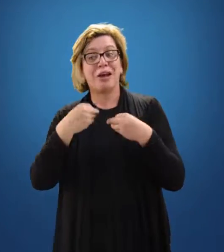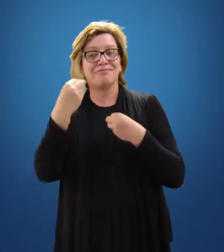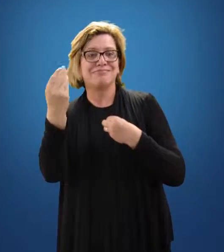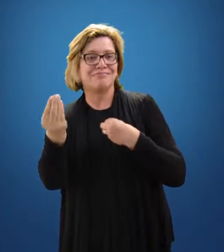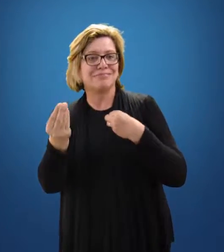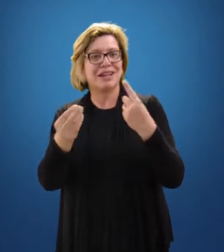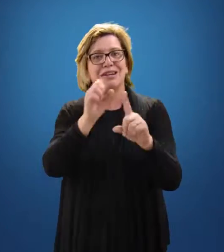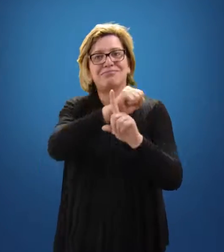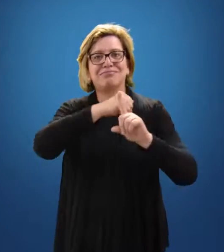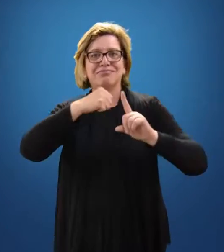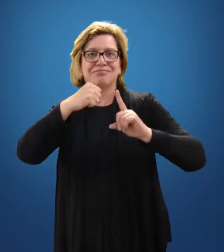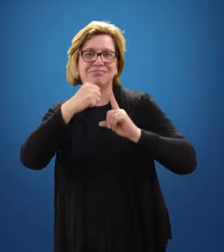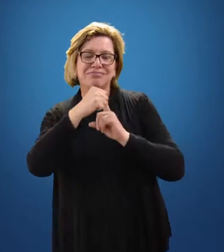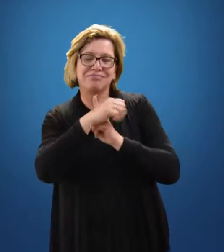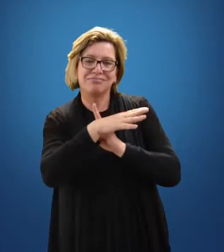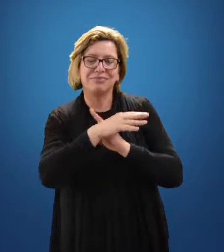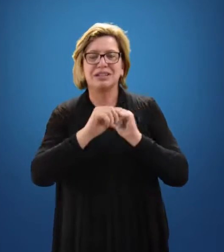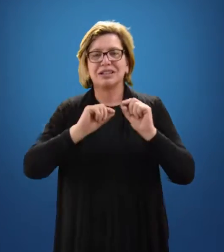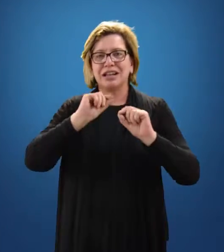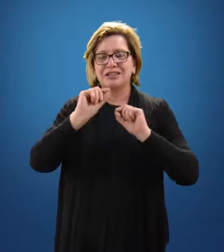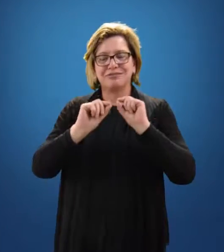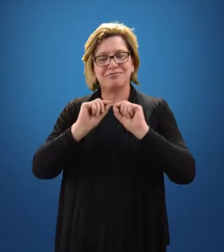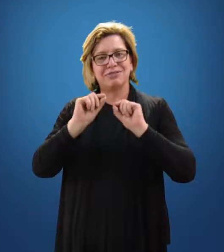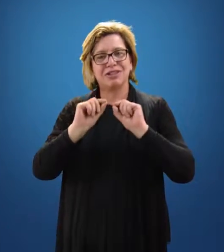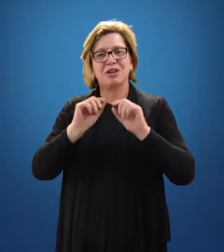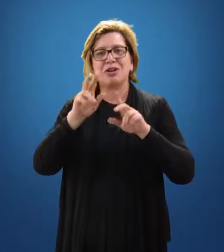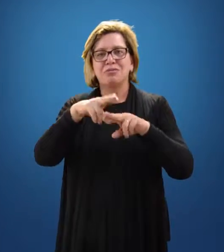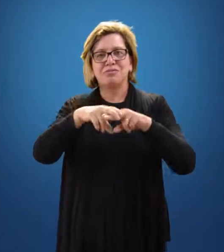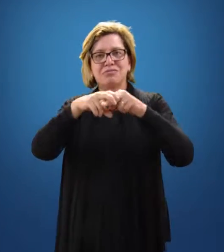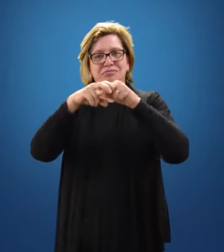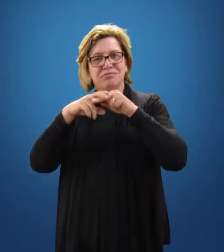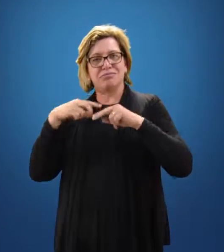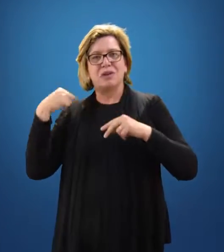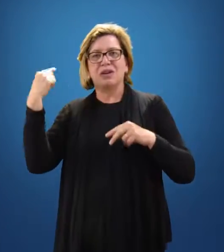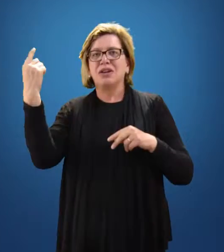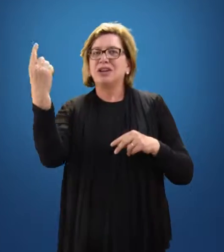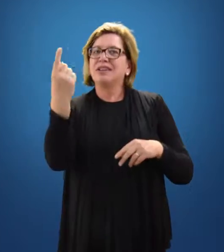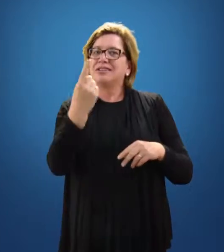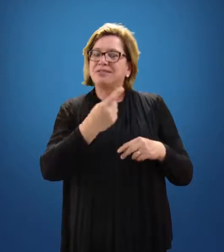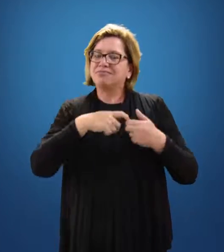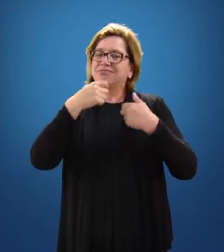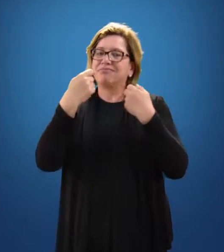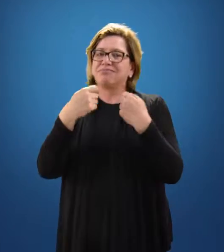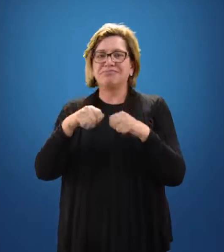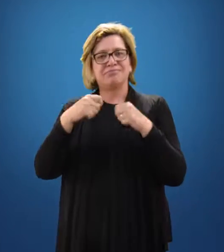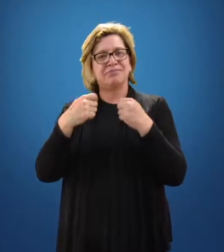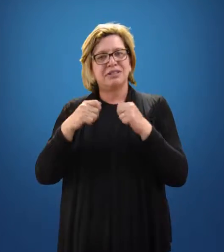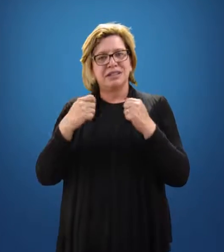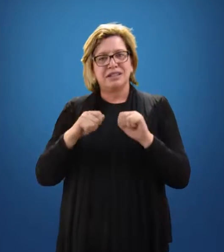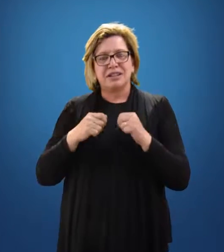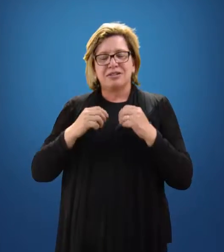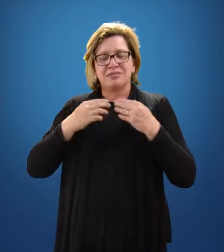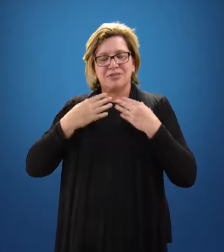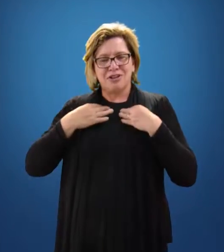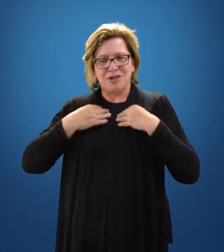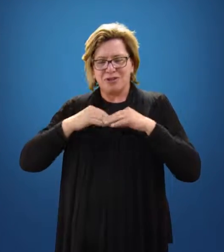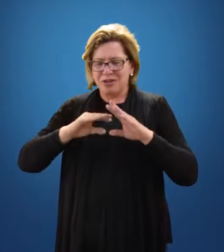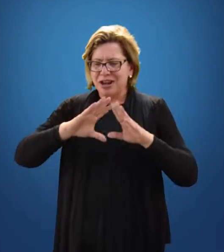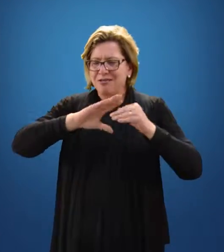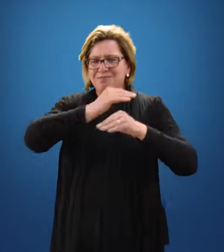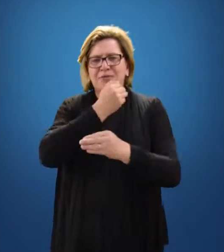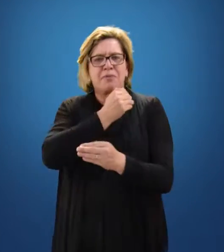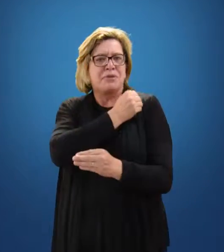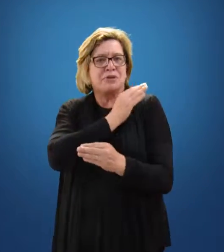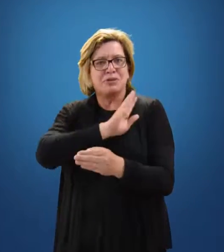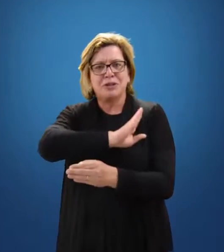desnudar a sociedade. Para isso, nós devemos nos despir de todos os